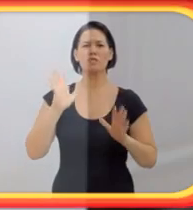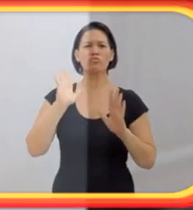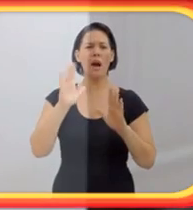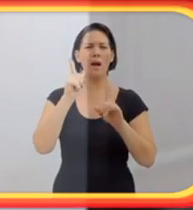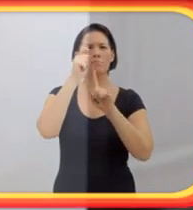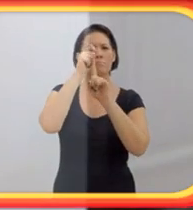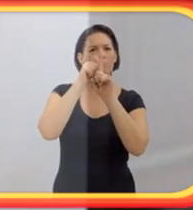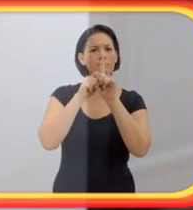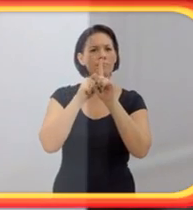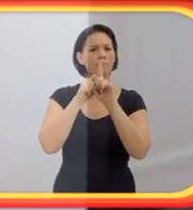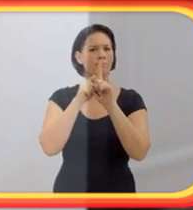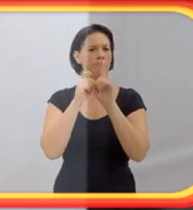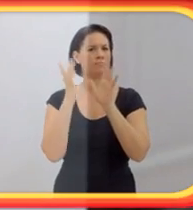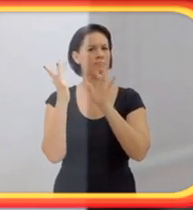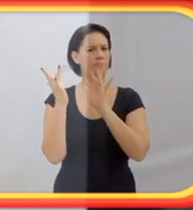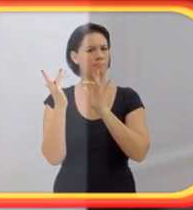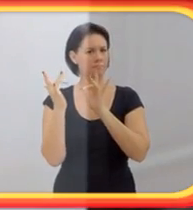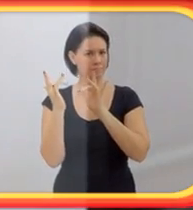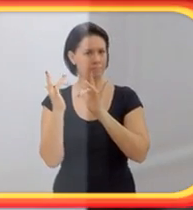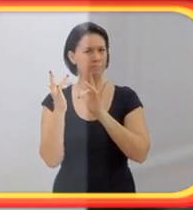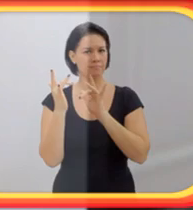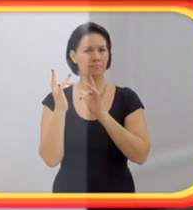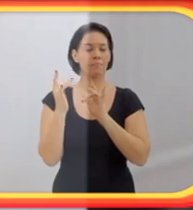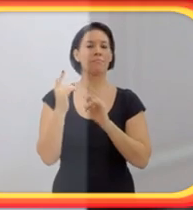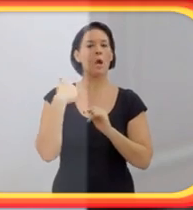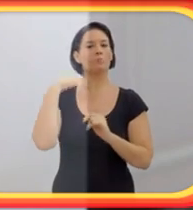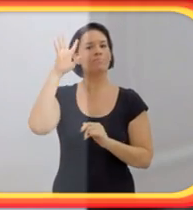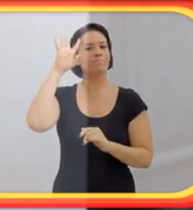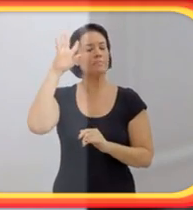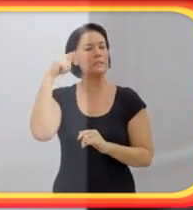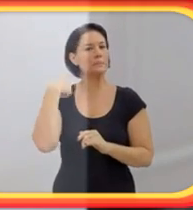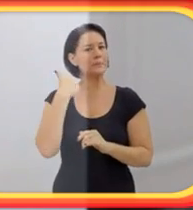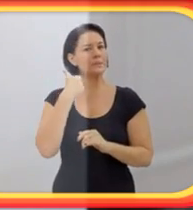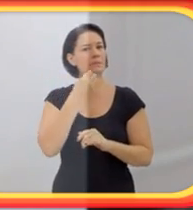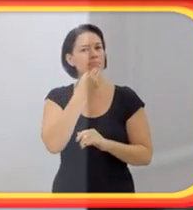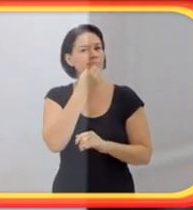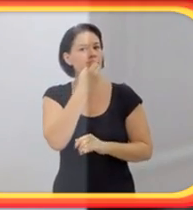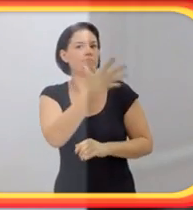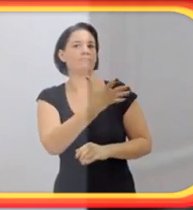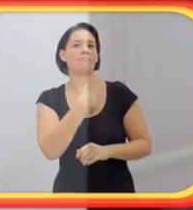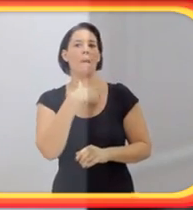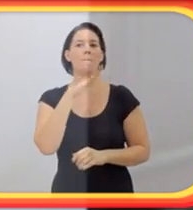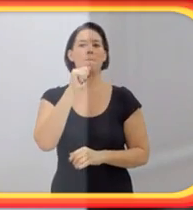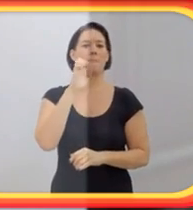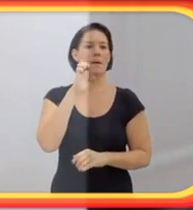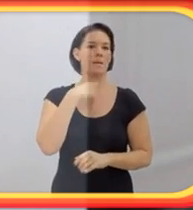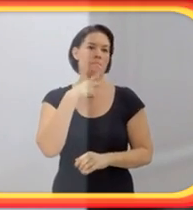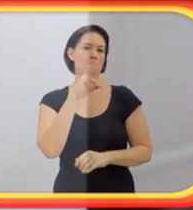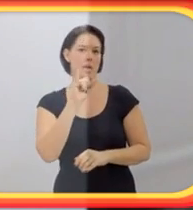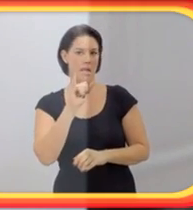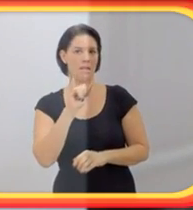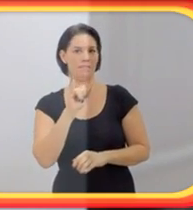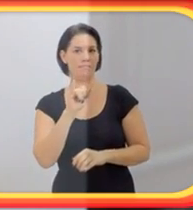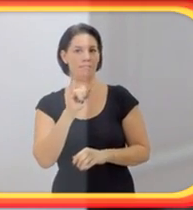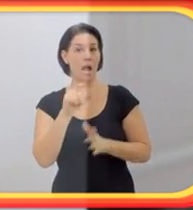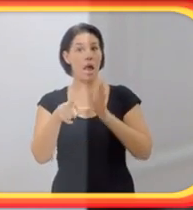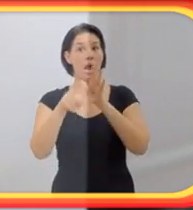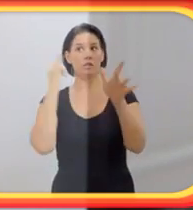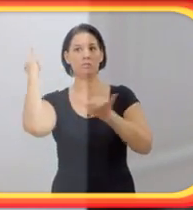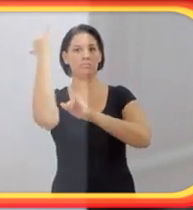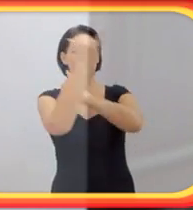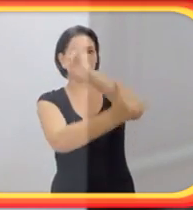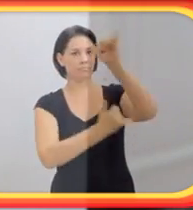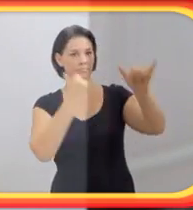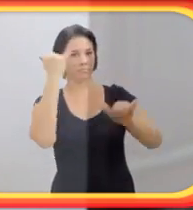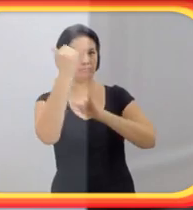Quando ia fazer um mês que eu estava namorando com o Eduardo, eu pensei, Bom, eu tenho que contar para minha mãe e para o meu